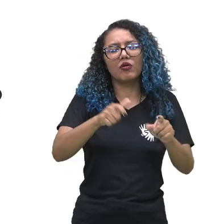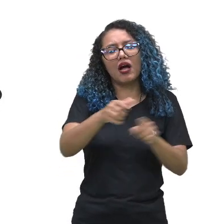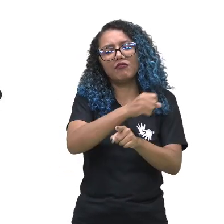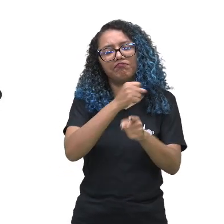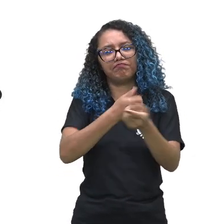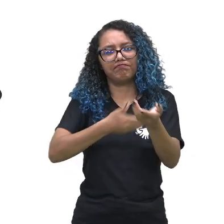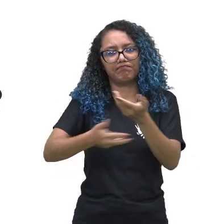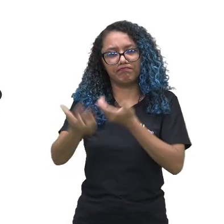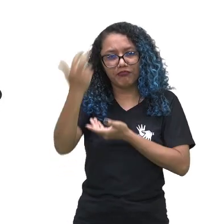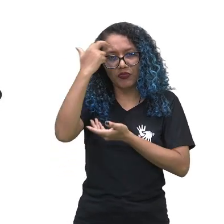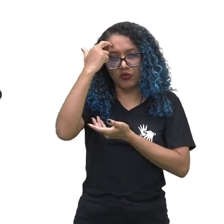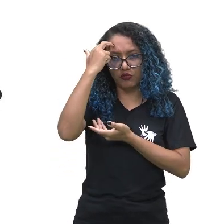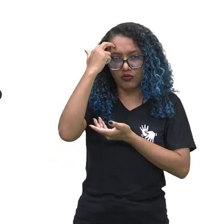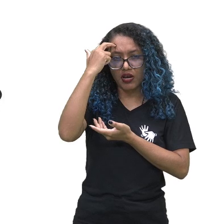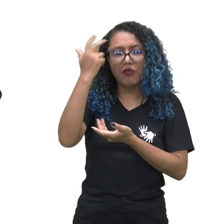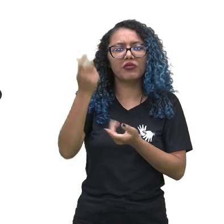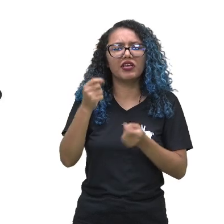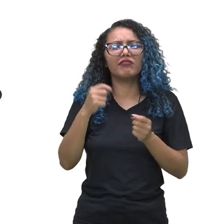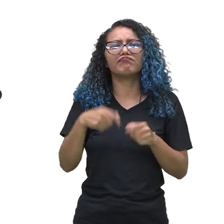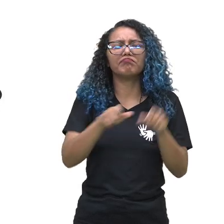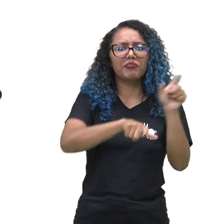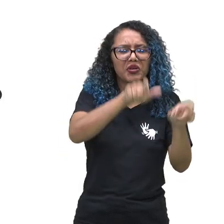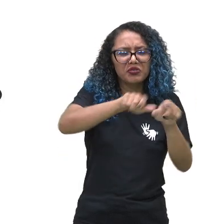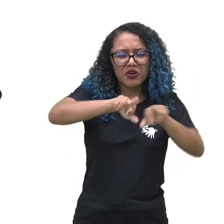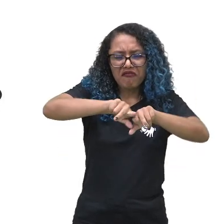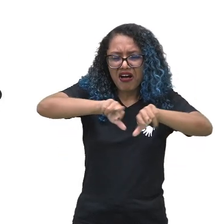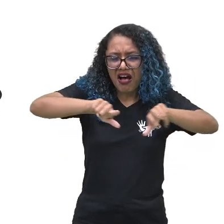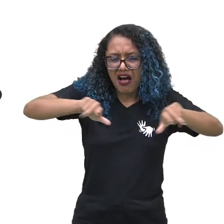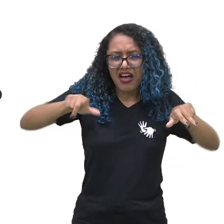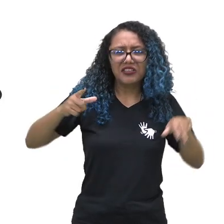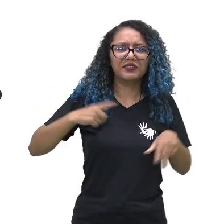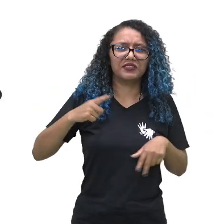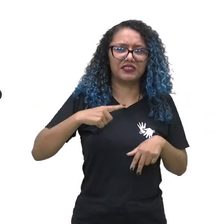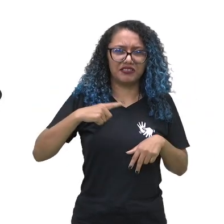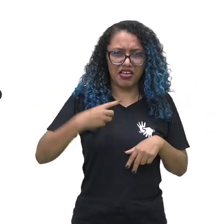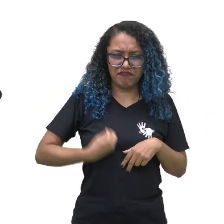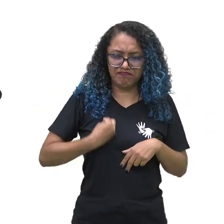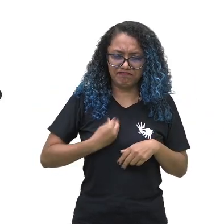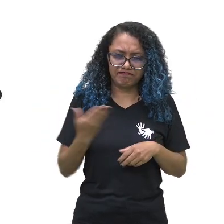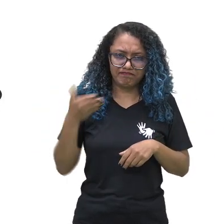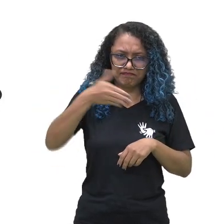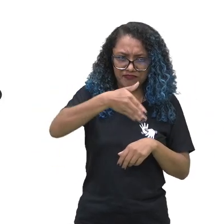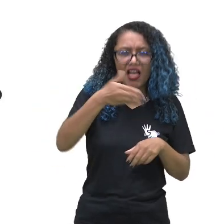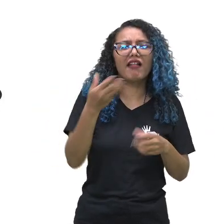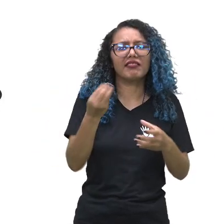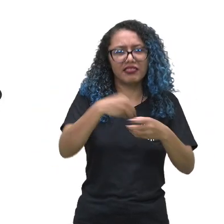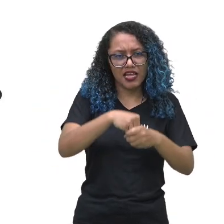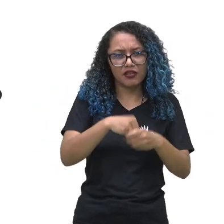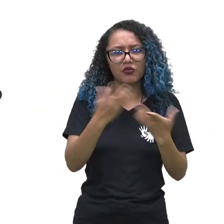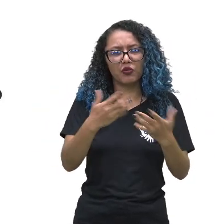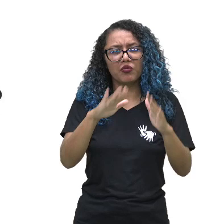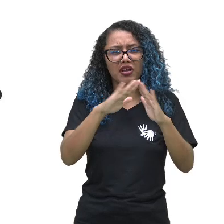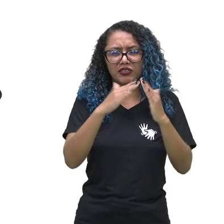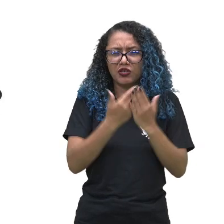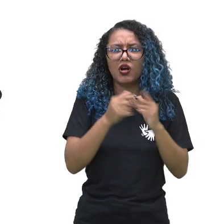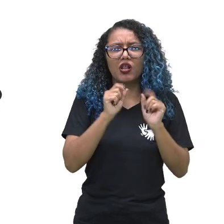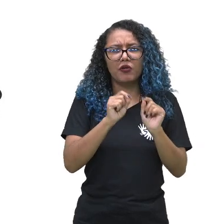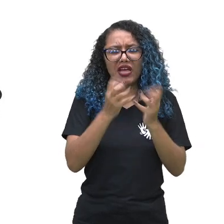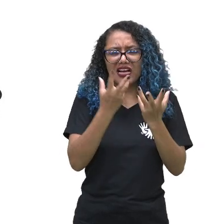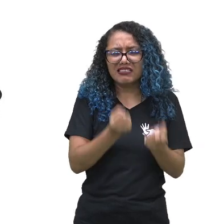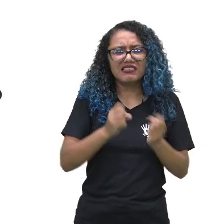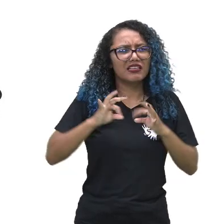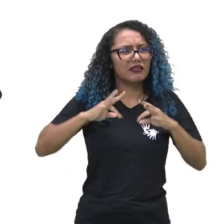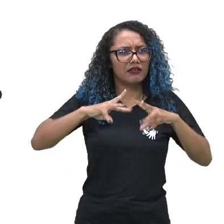em que as diferentes presenças se encontram. A escola é para receber a todos. Ela é